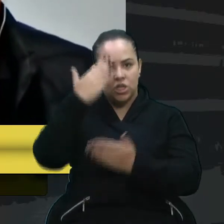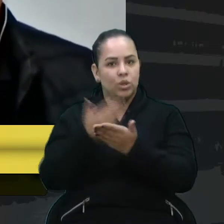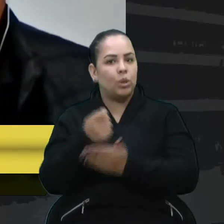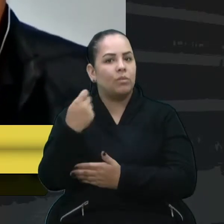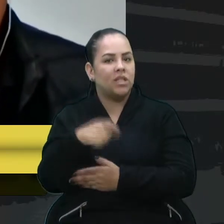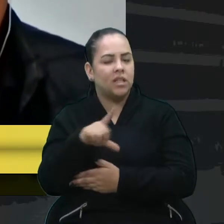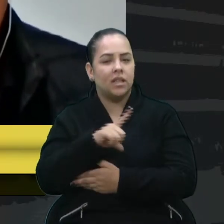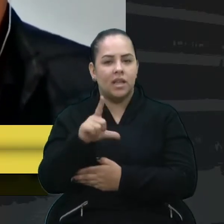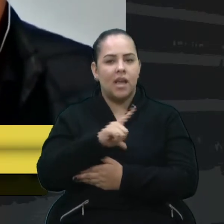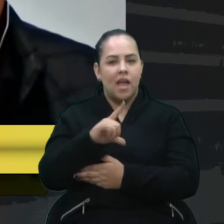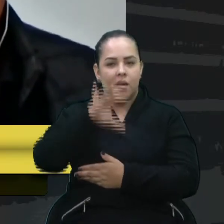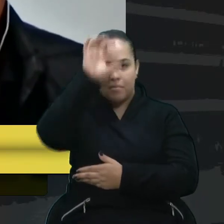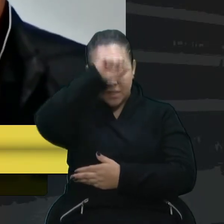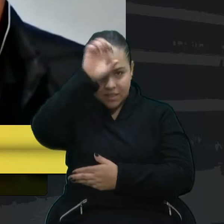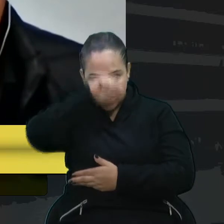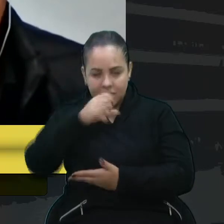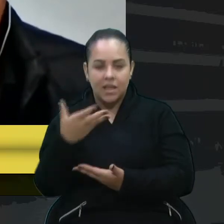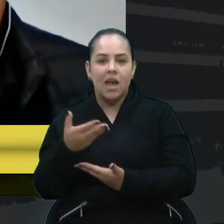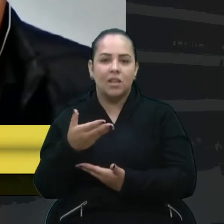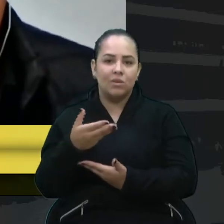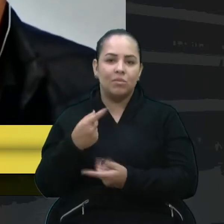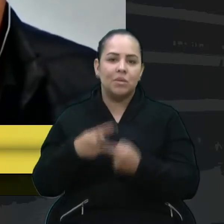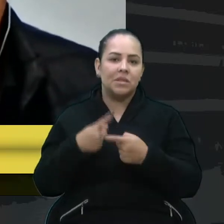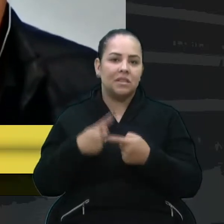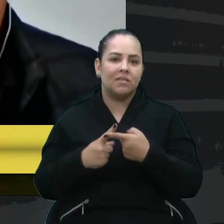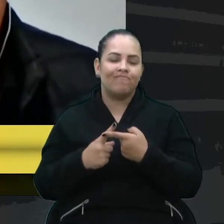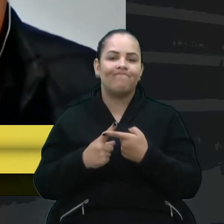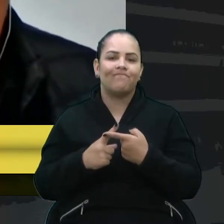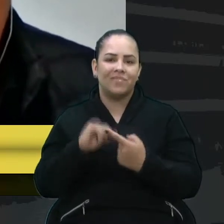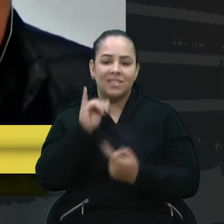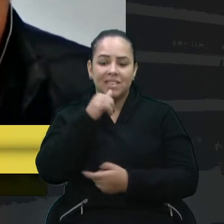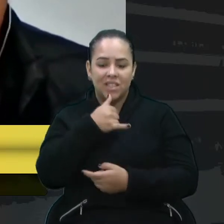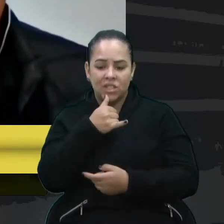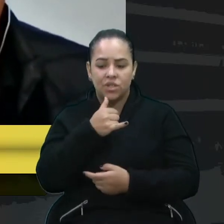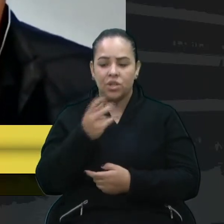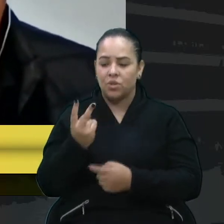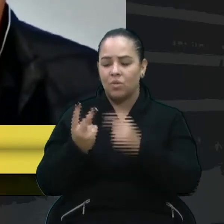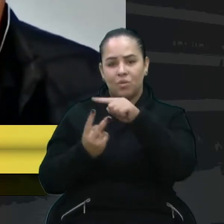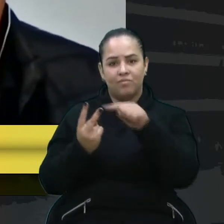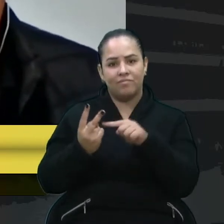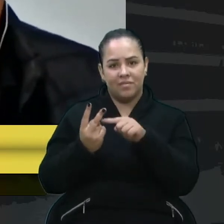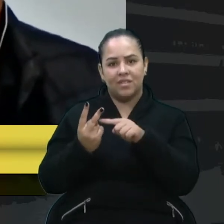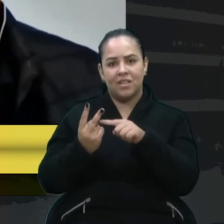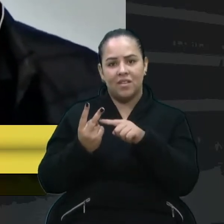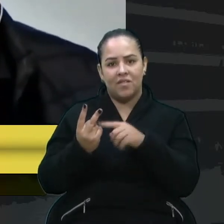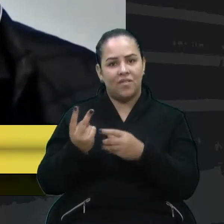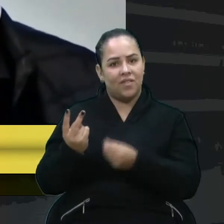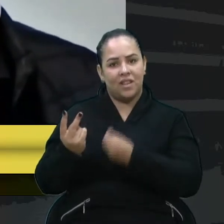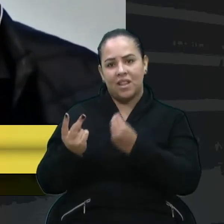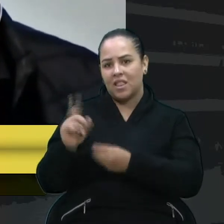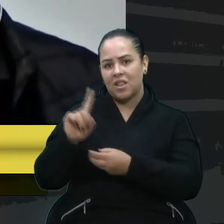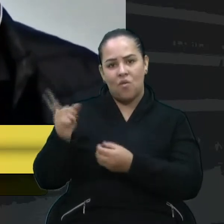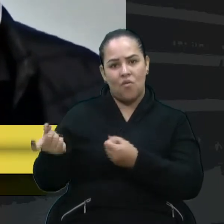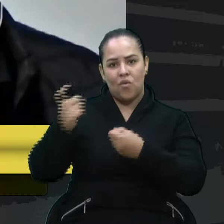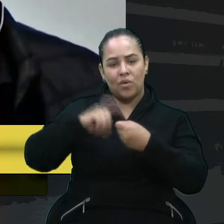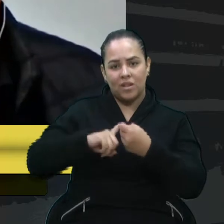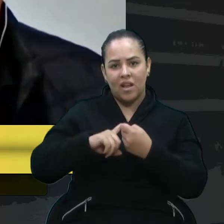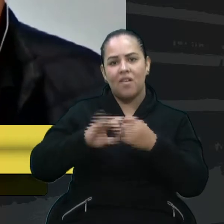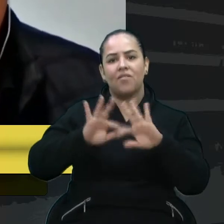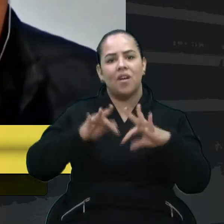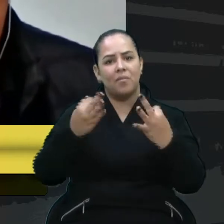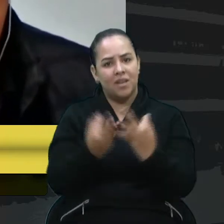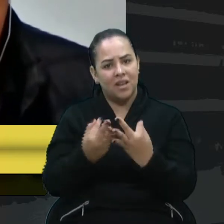aprendizado. Infelizmente, essas duas vidas nunca mais irão voltar. As famílias vão sofrer